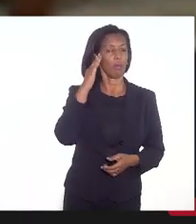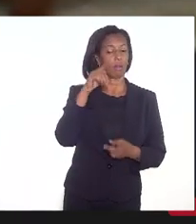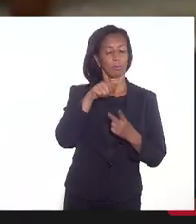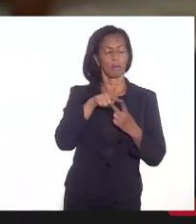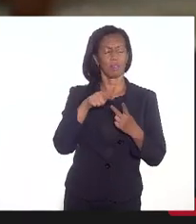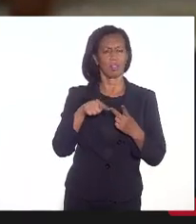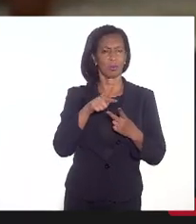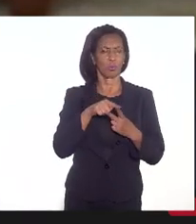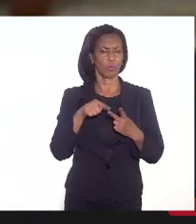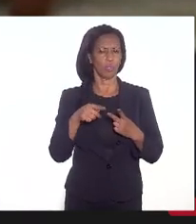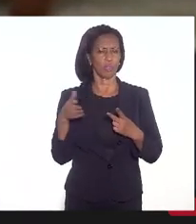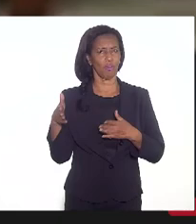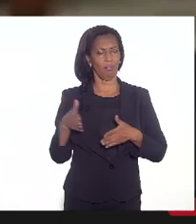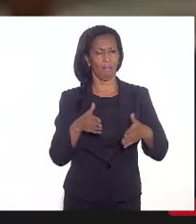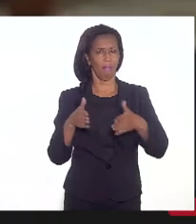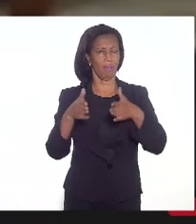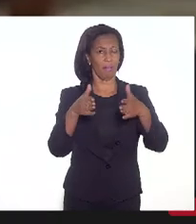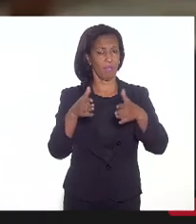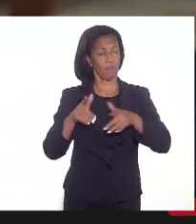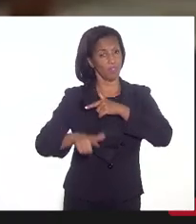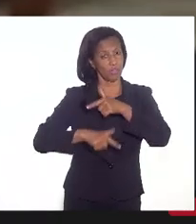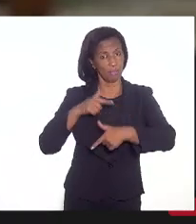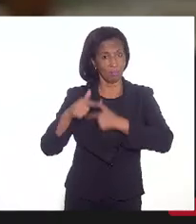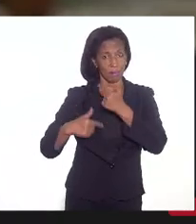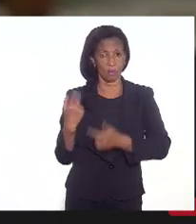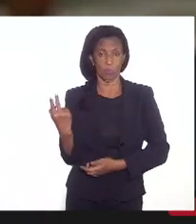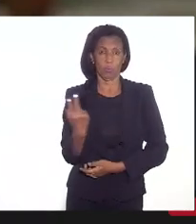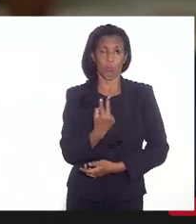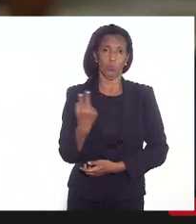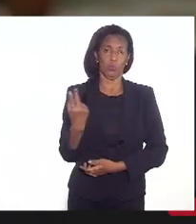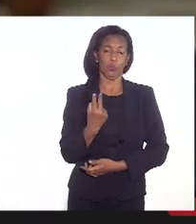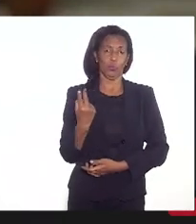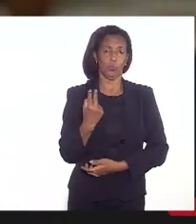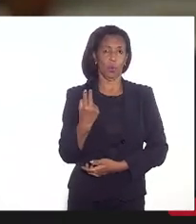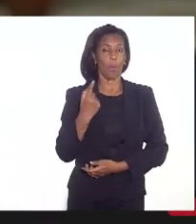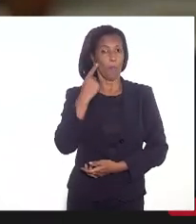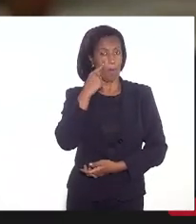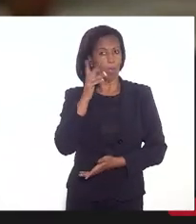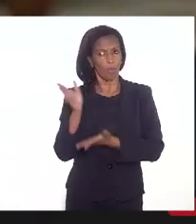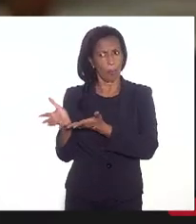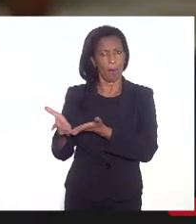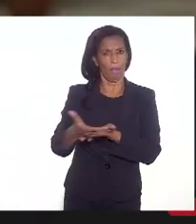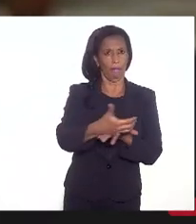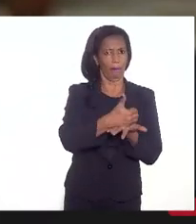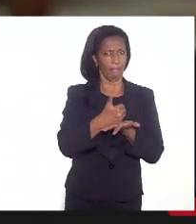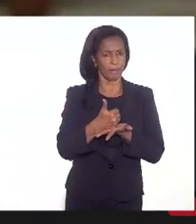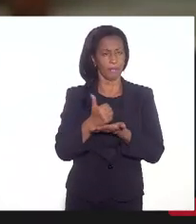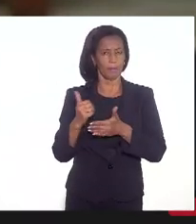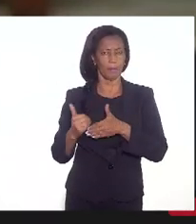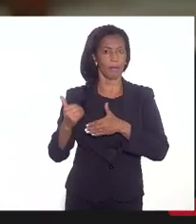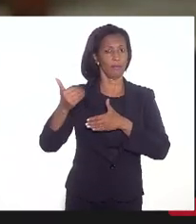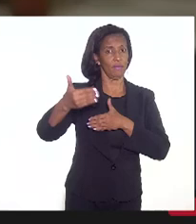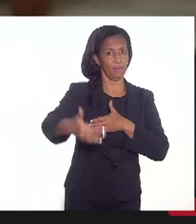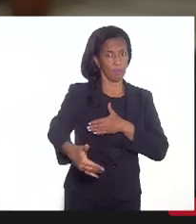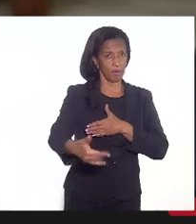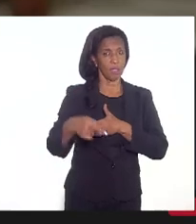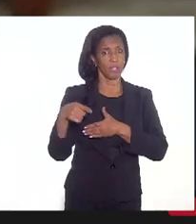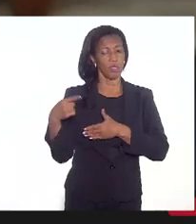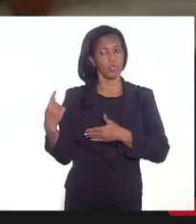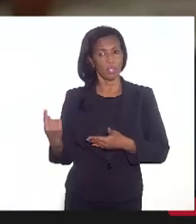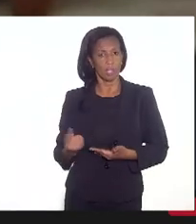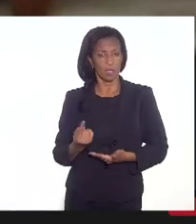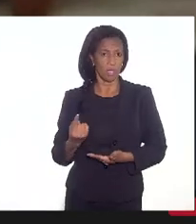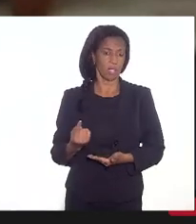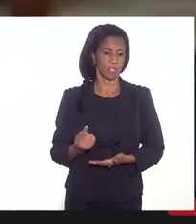possibilidades e a gente está trabalhando com as duas. Isso pode gerar uma arrecadação para frente e essa seria uma das condições